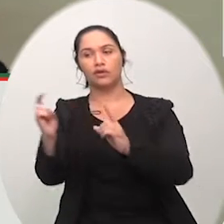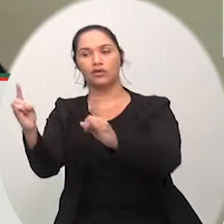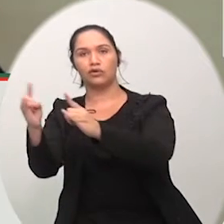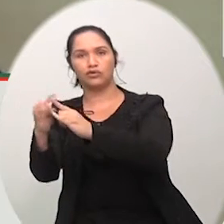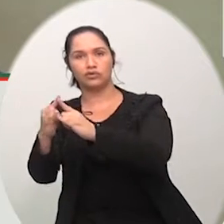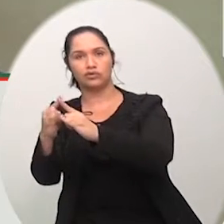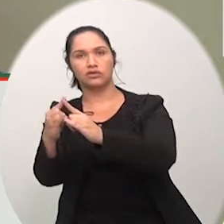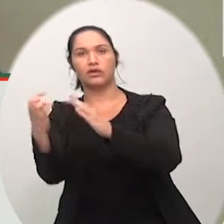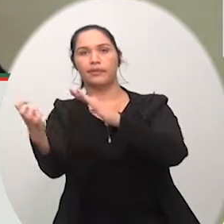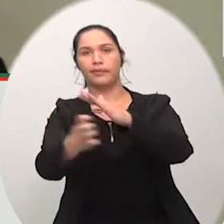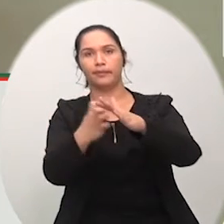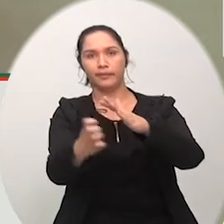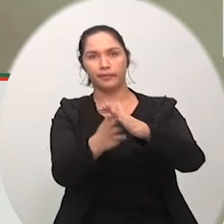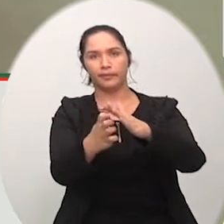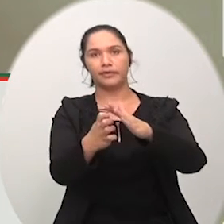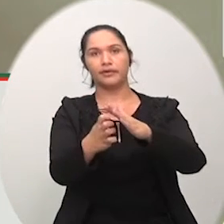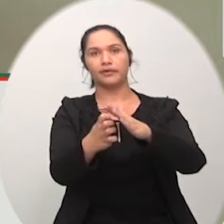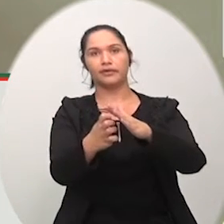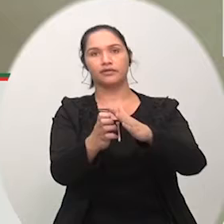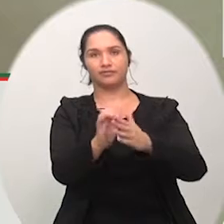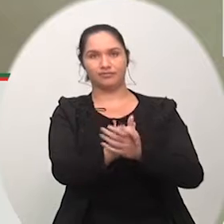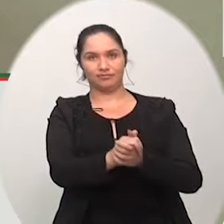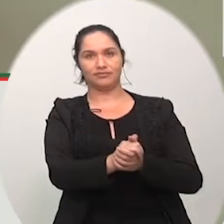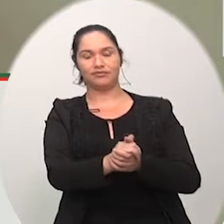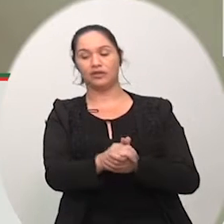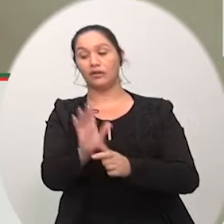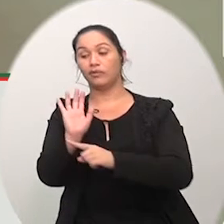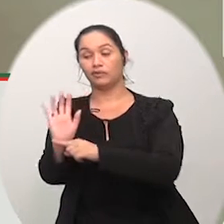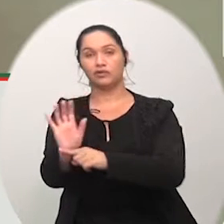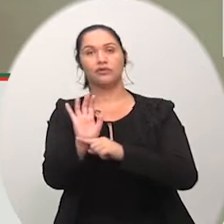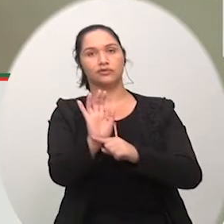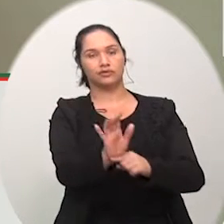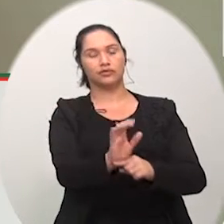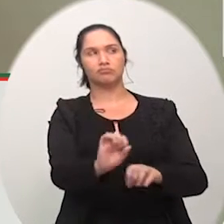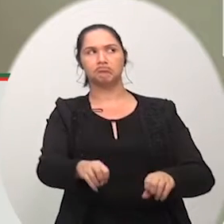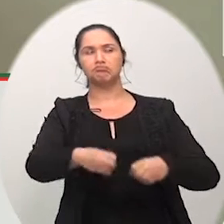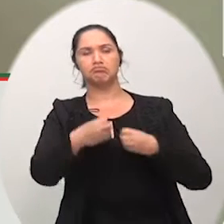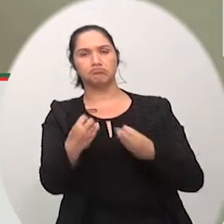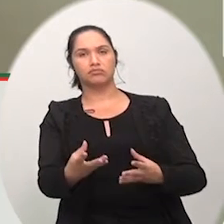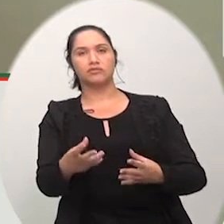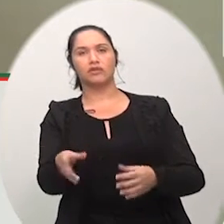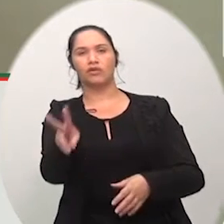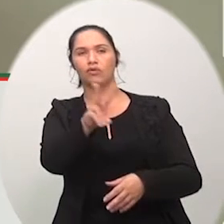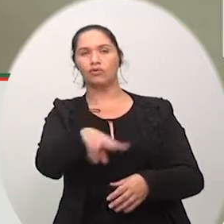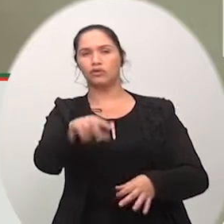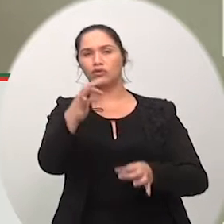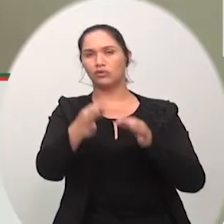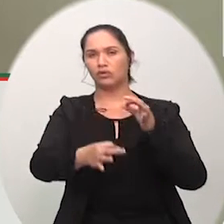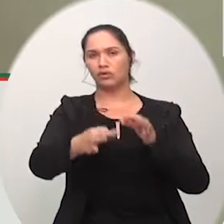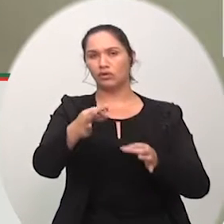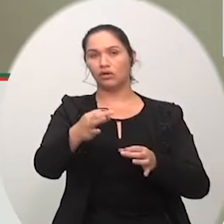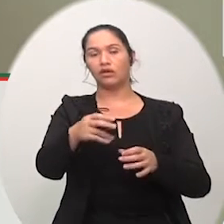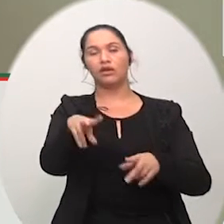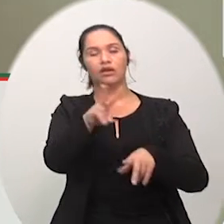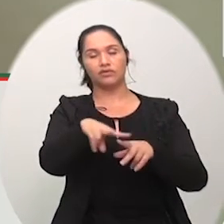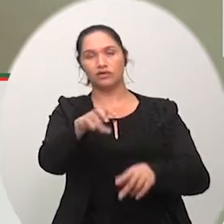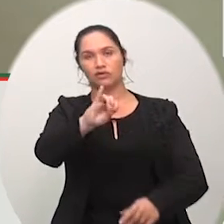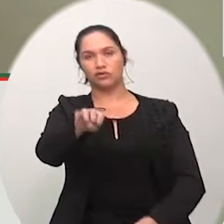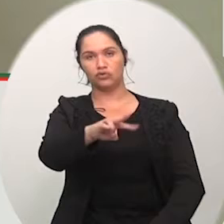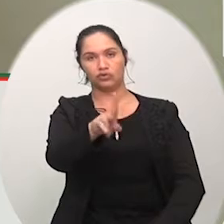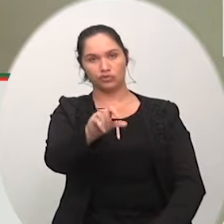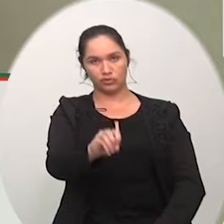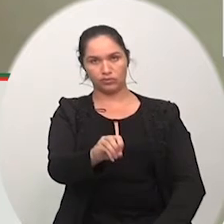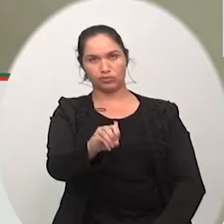área na nossa cidade e eu me lembro muito bem vereador presidente Júlio César Colombo que no dia 15 de março